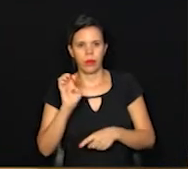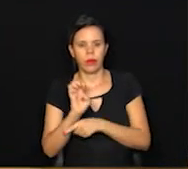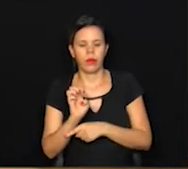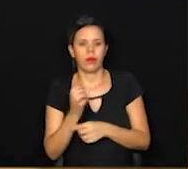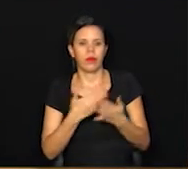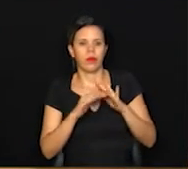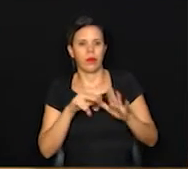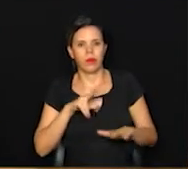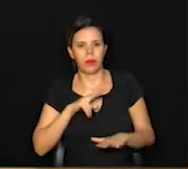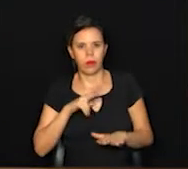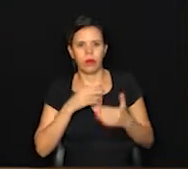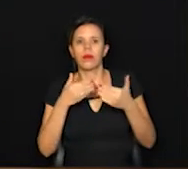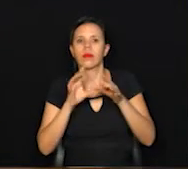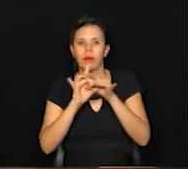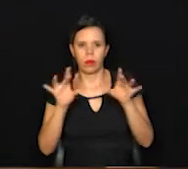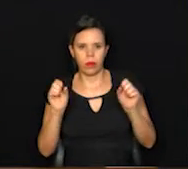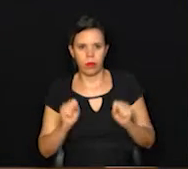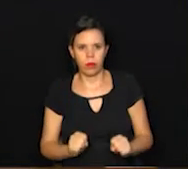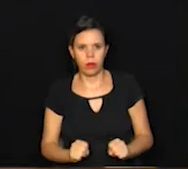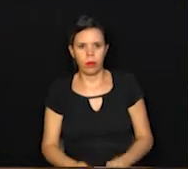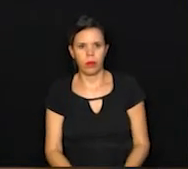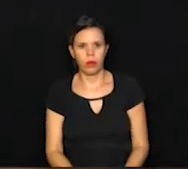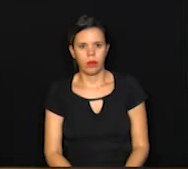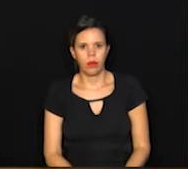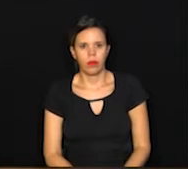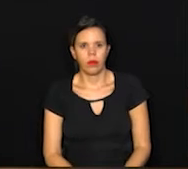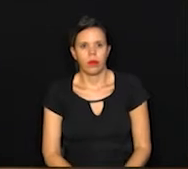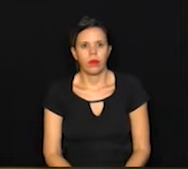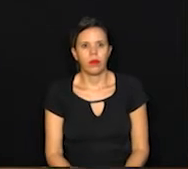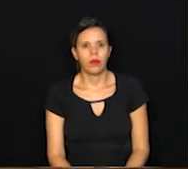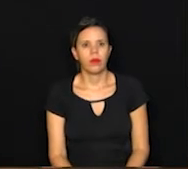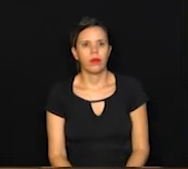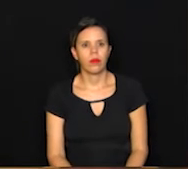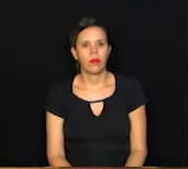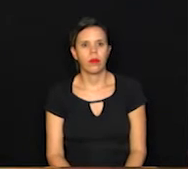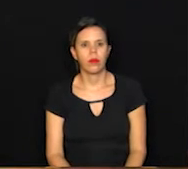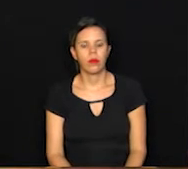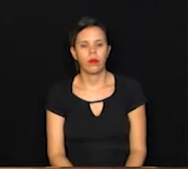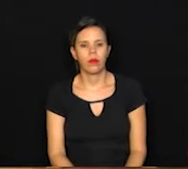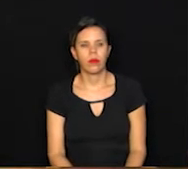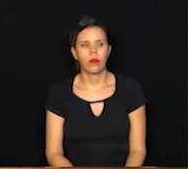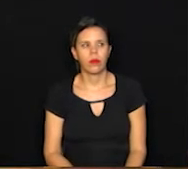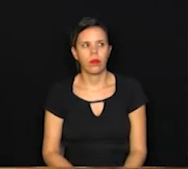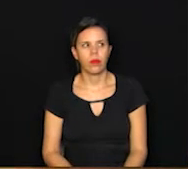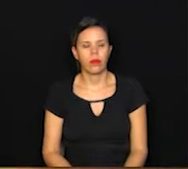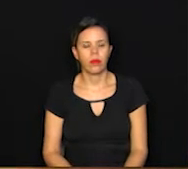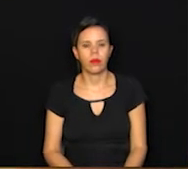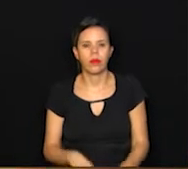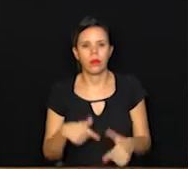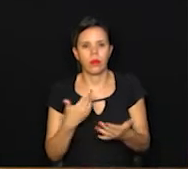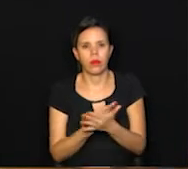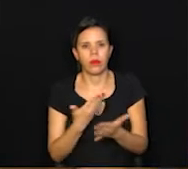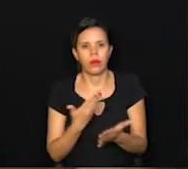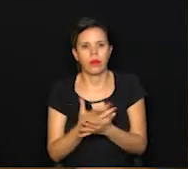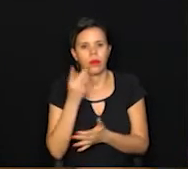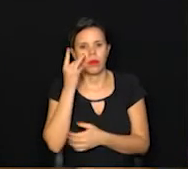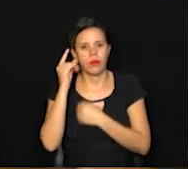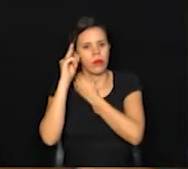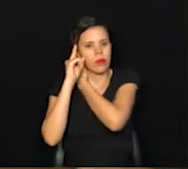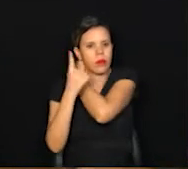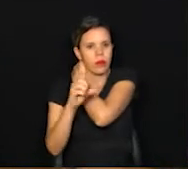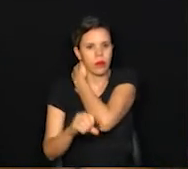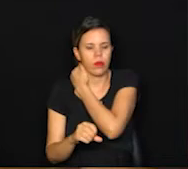particulares estão autorizadas as atividades presenciais a partir do dia